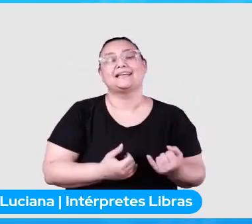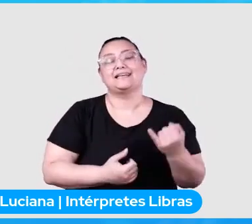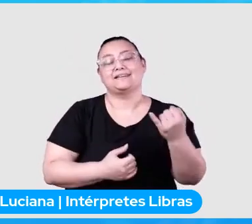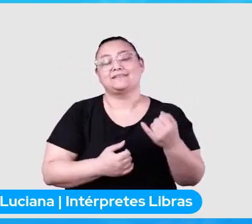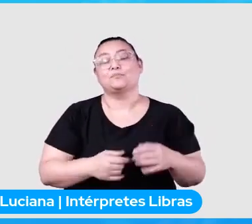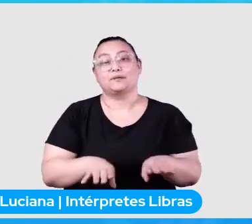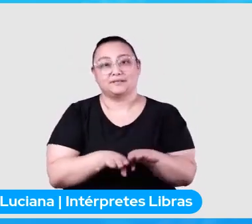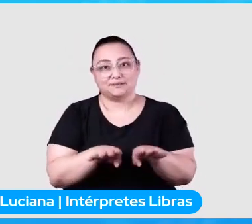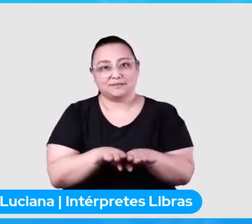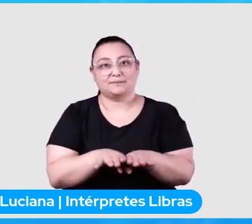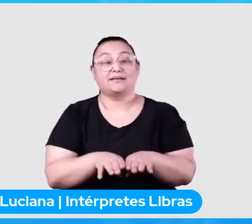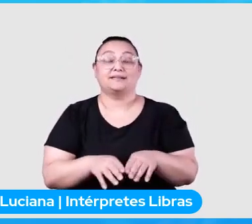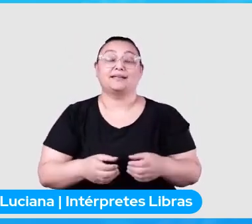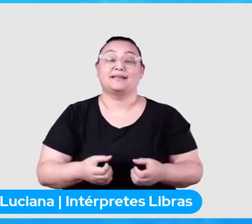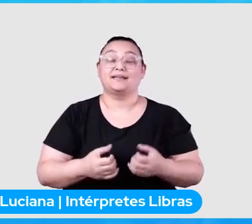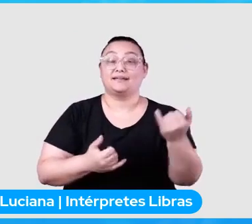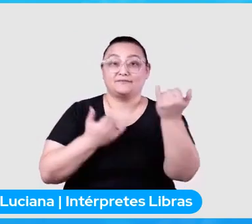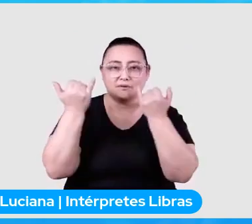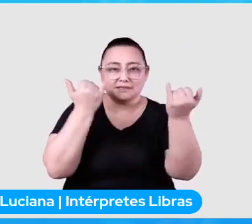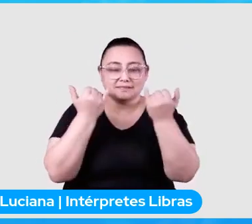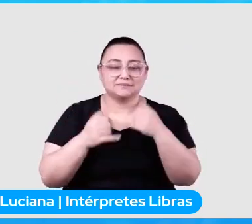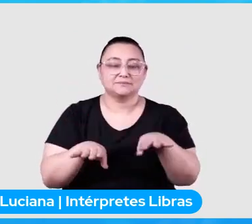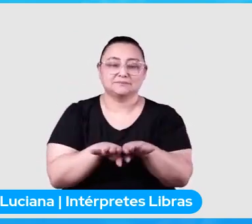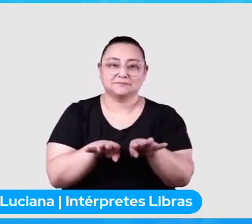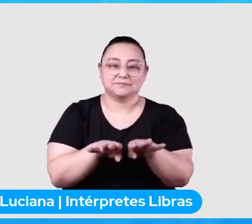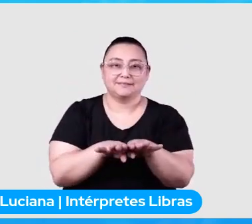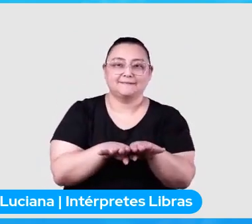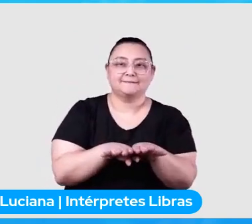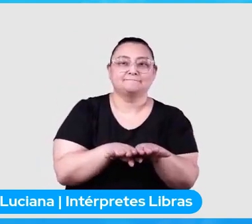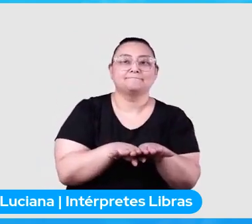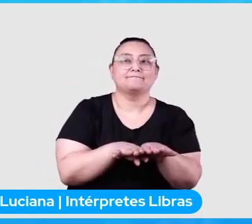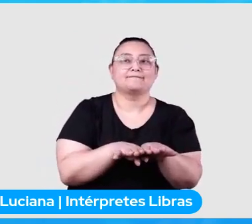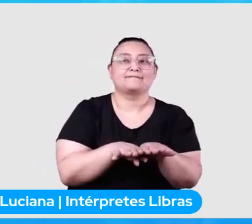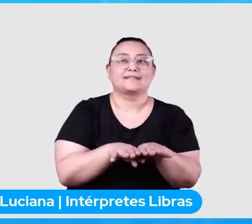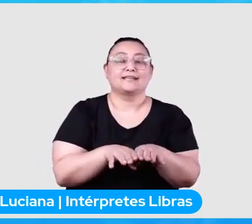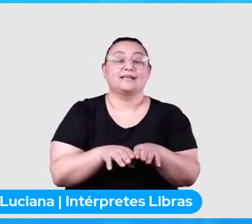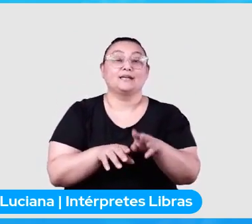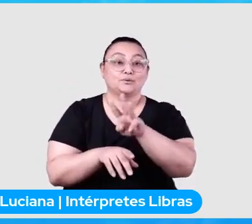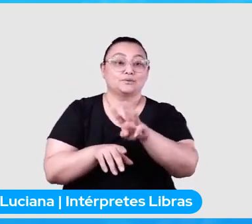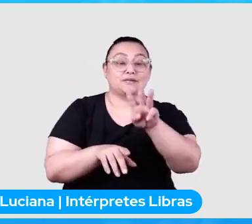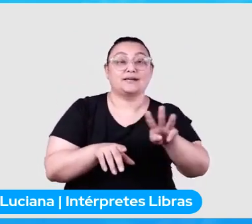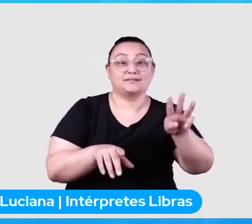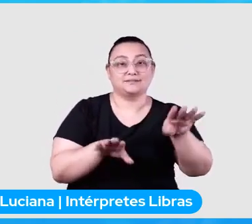no Eventbrite e no site do evento.